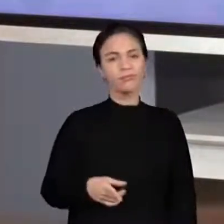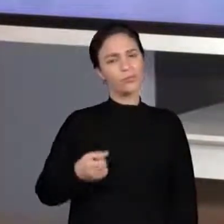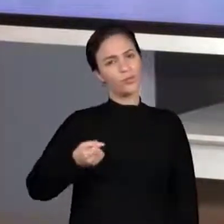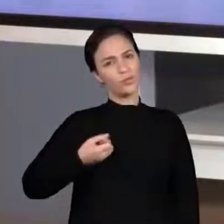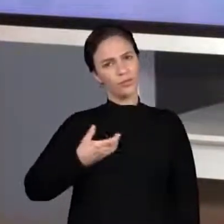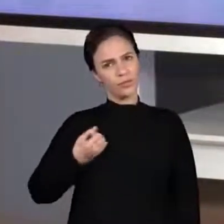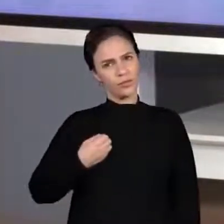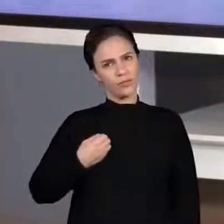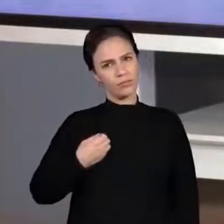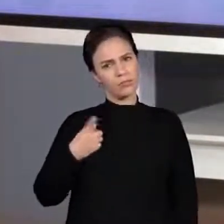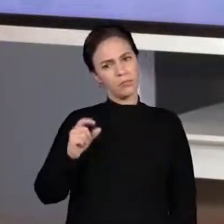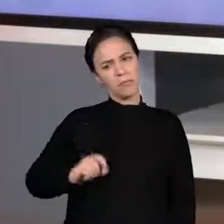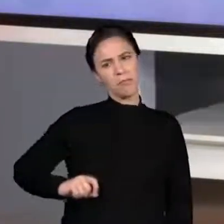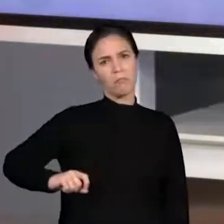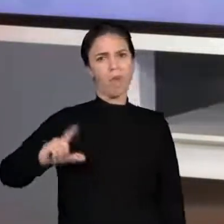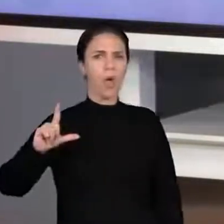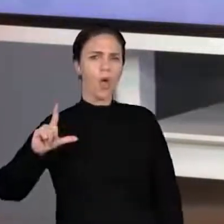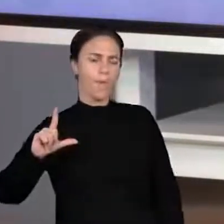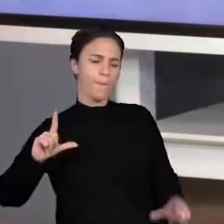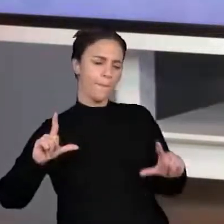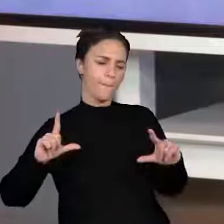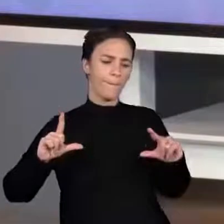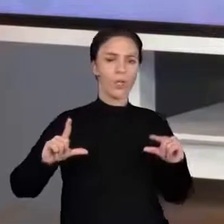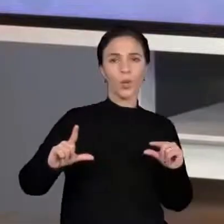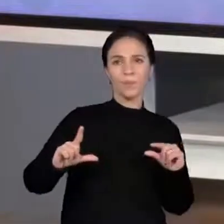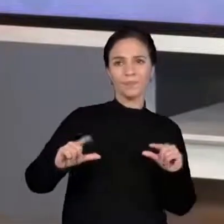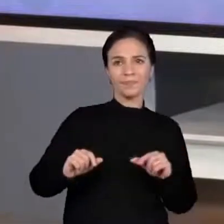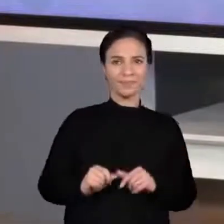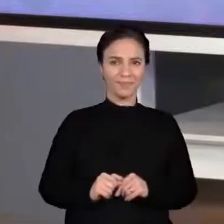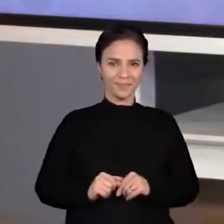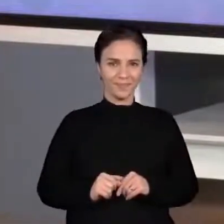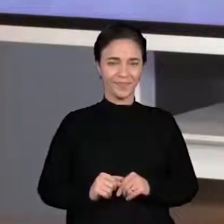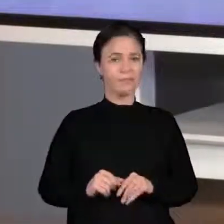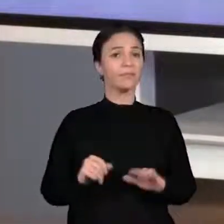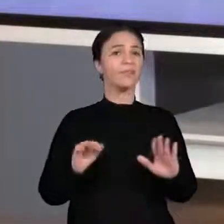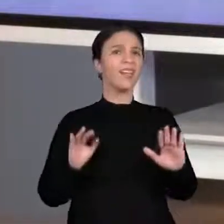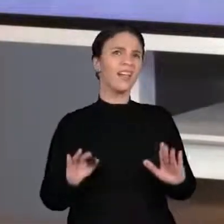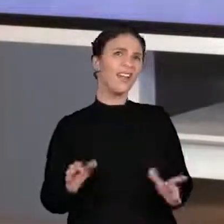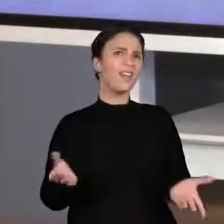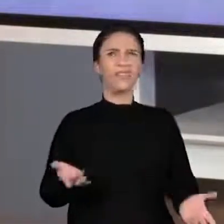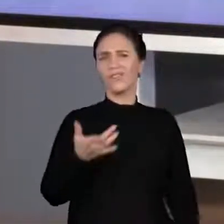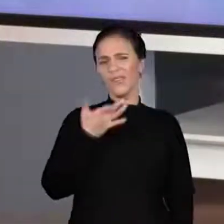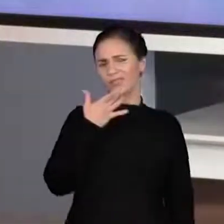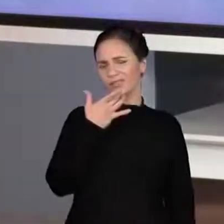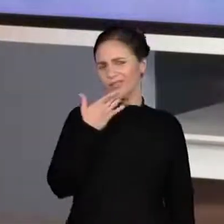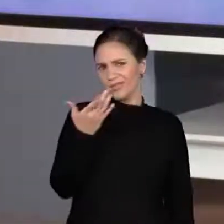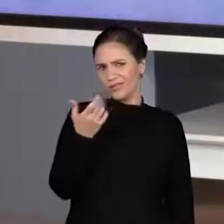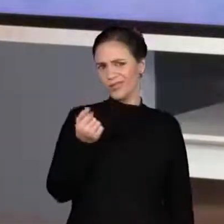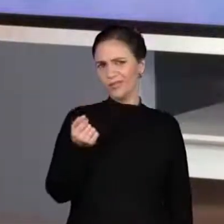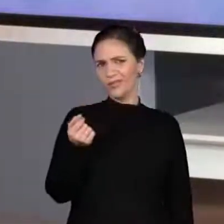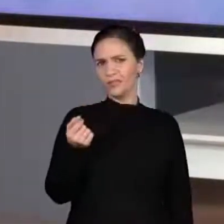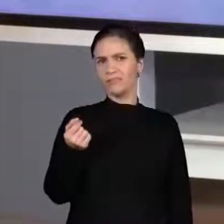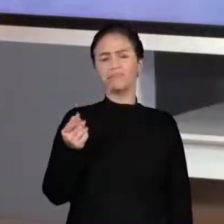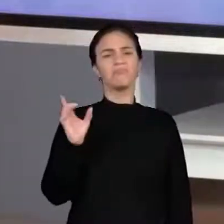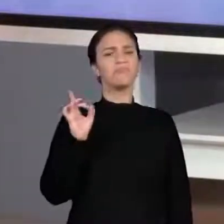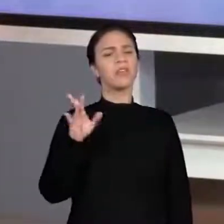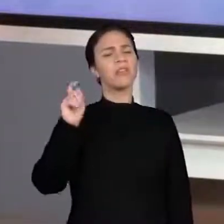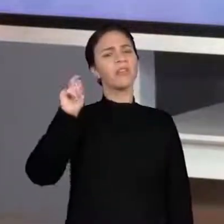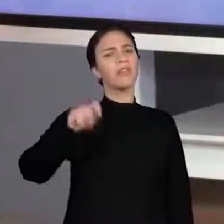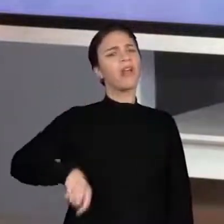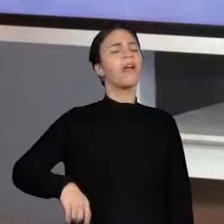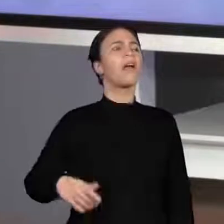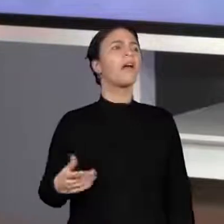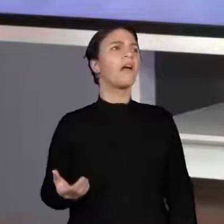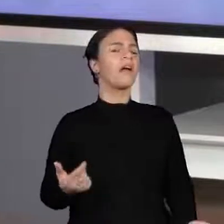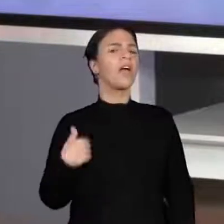número maior ou é um número menor? Ah, para o Ana Lu, aí é fácil. Eu faço assim, uma